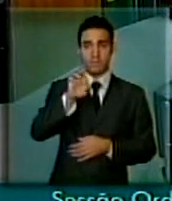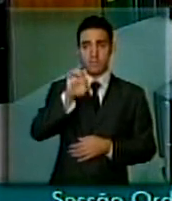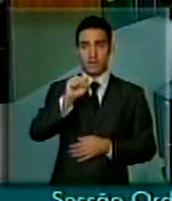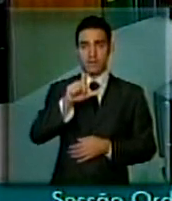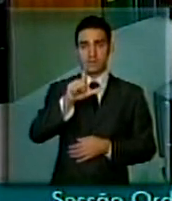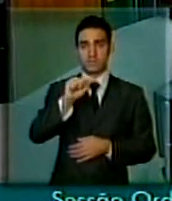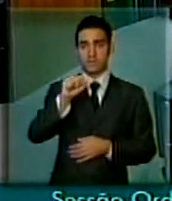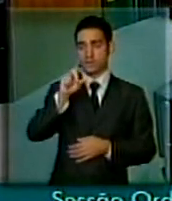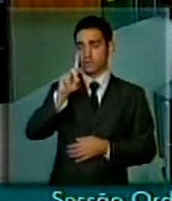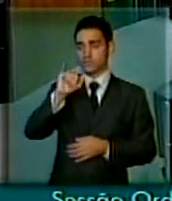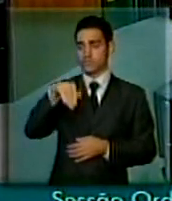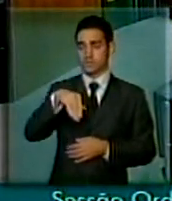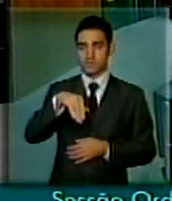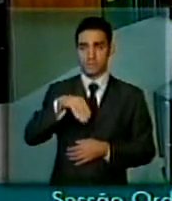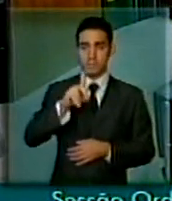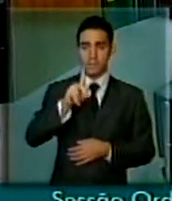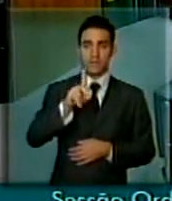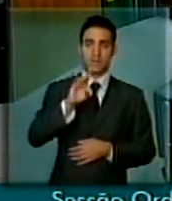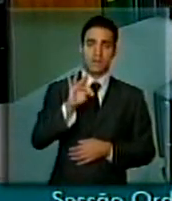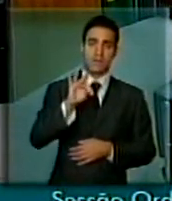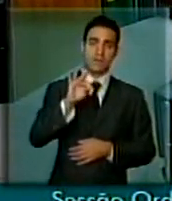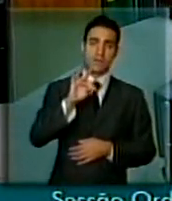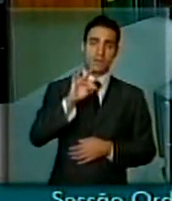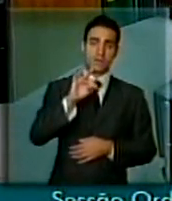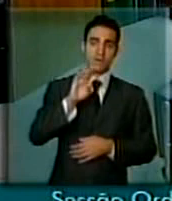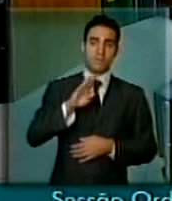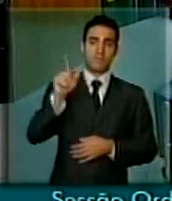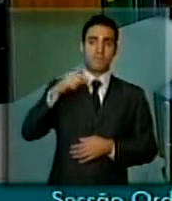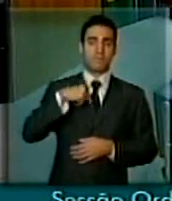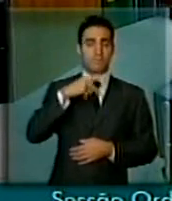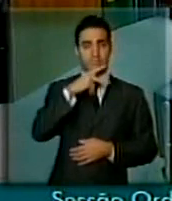PTB do Piauí. Três minutos.